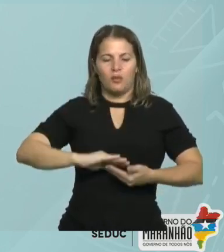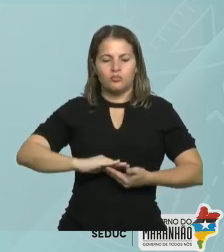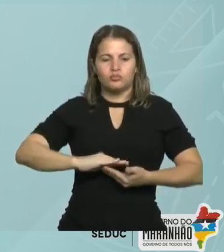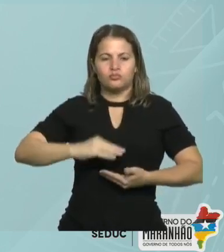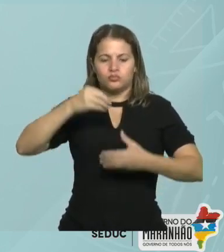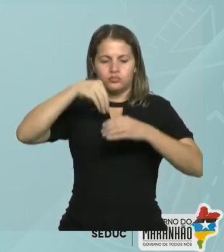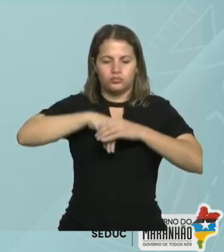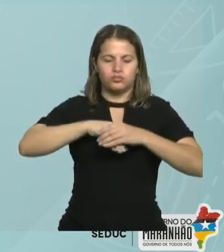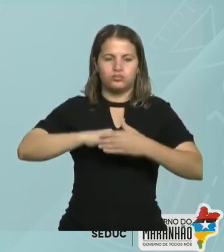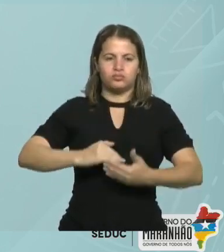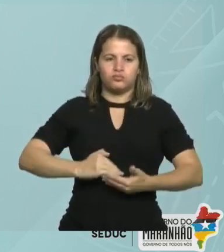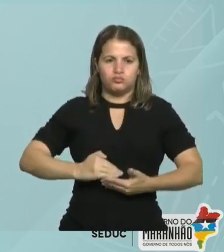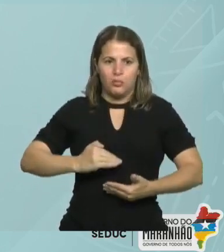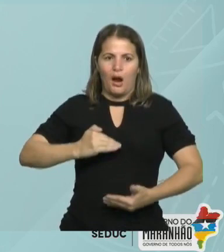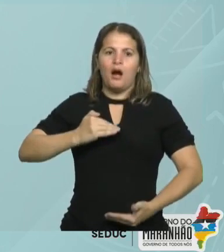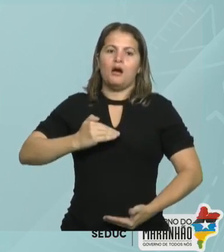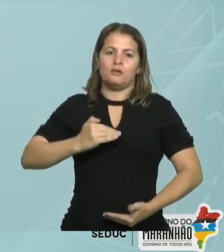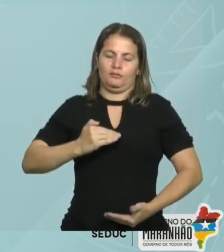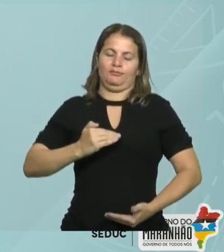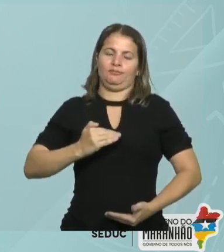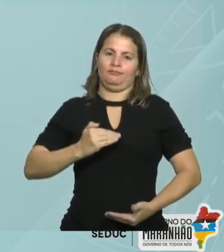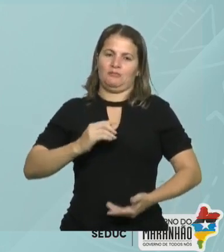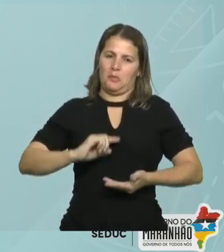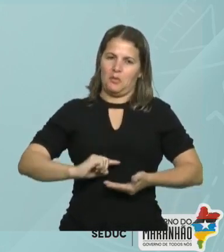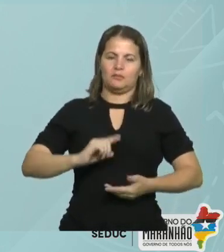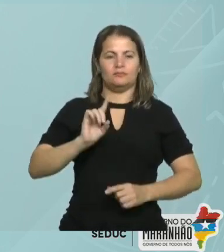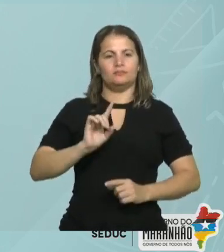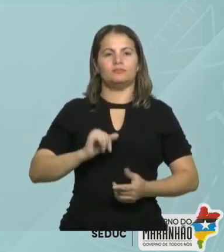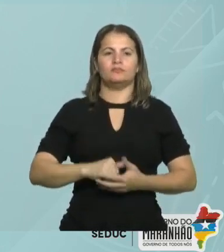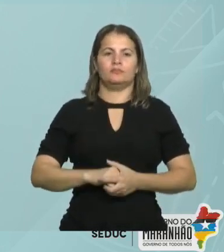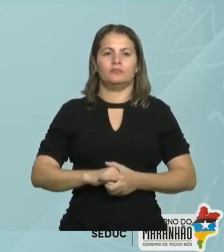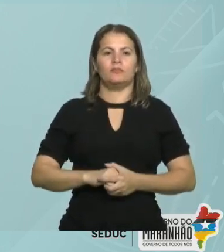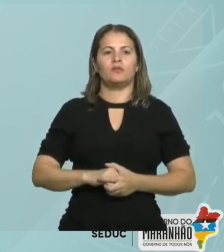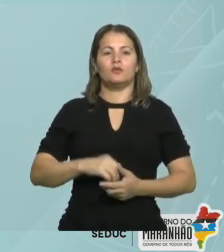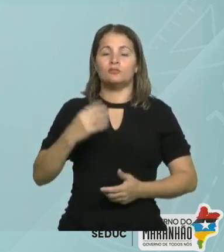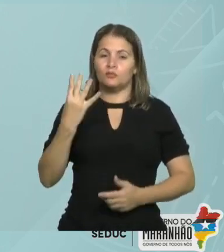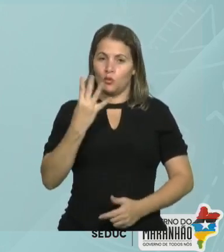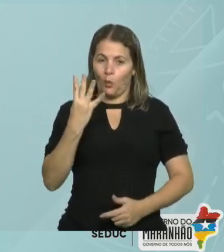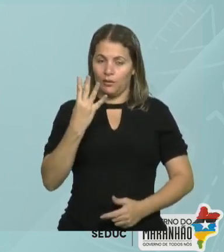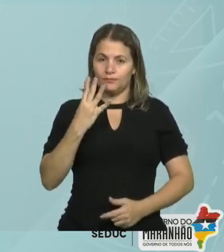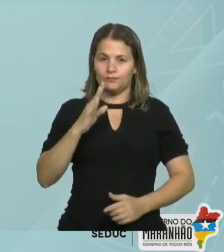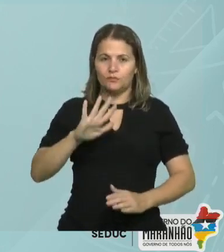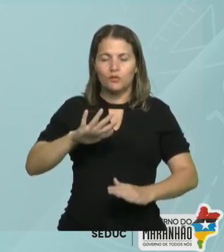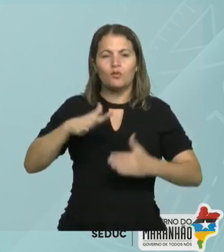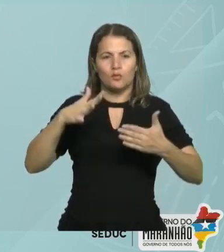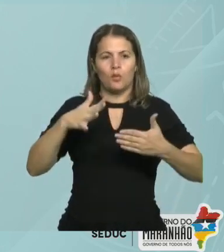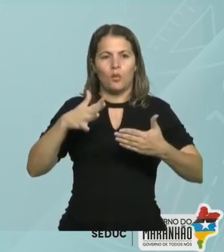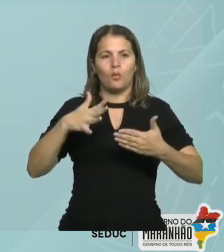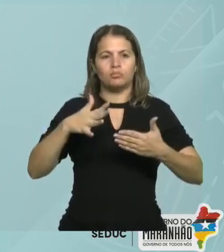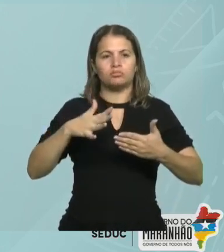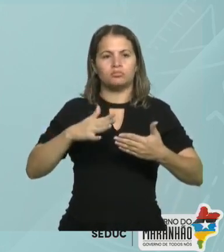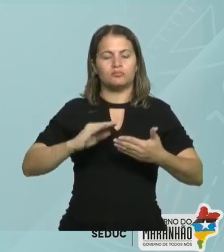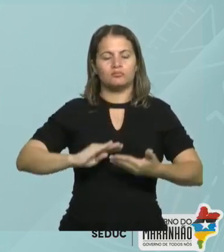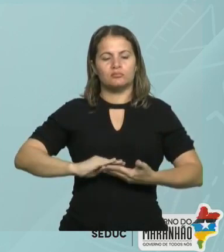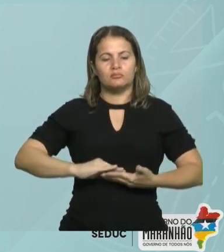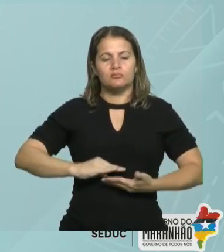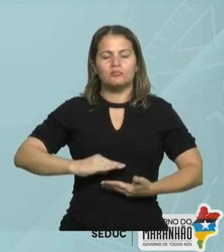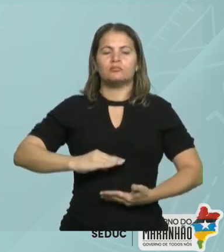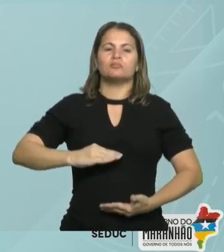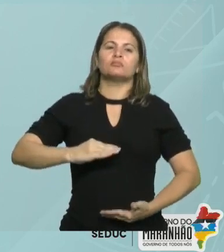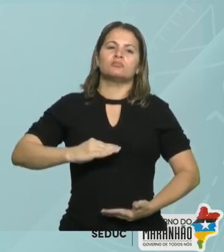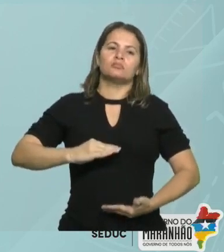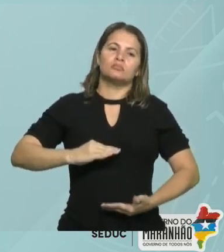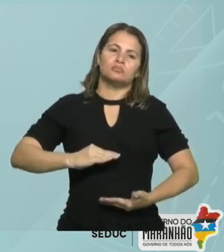maior. Item 4. Quando o diafragma relaxa, ele reduz o volume torácico. Tranquilo.